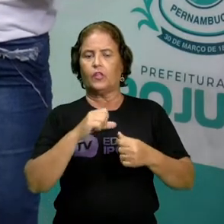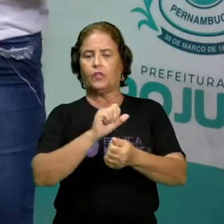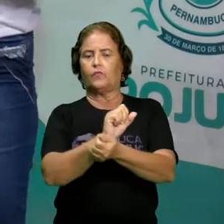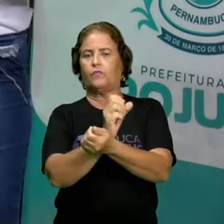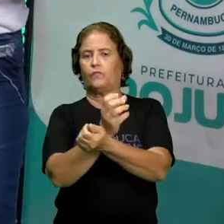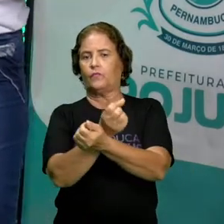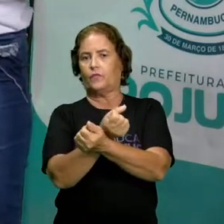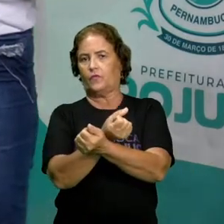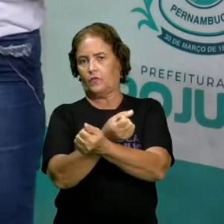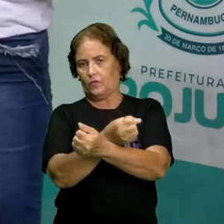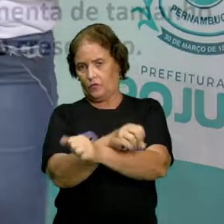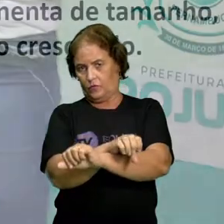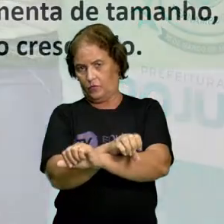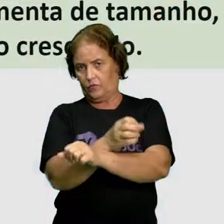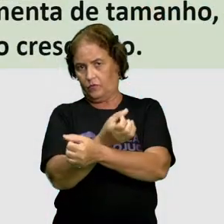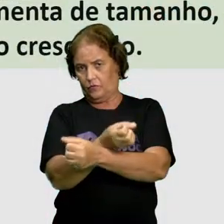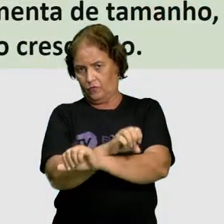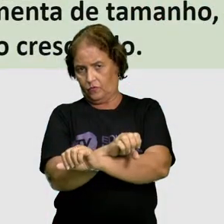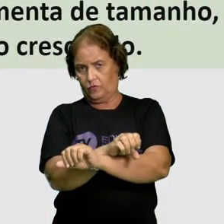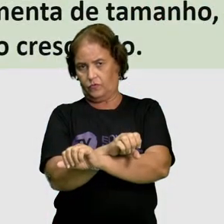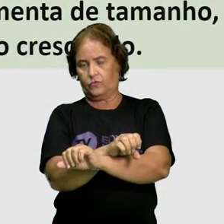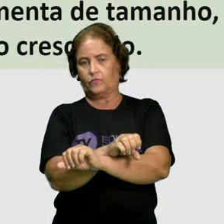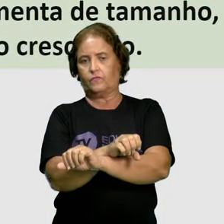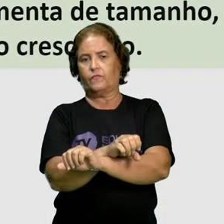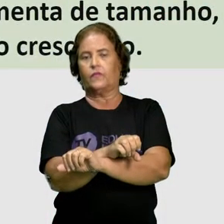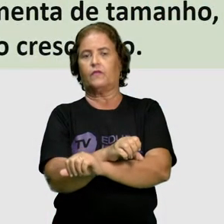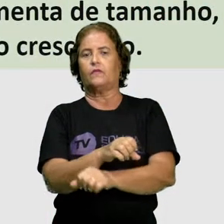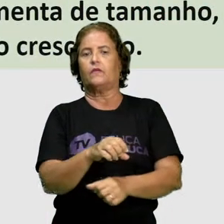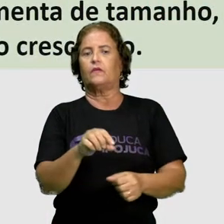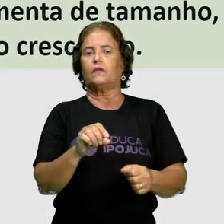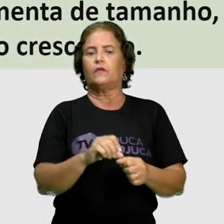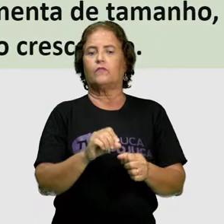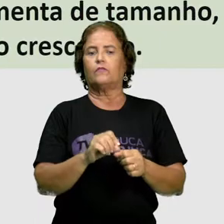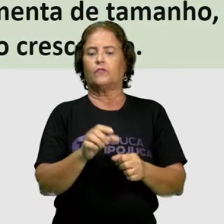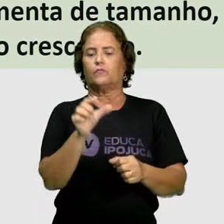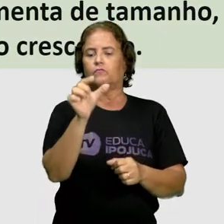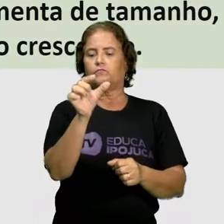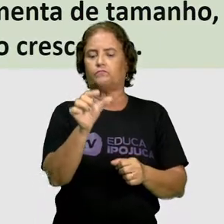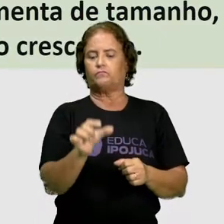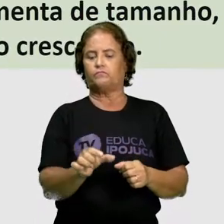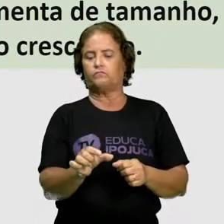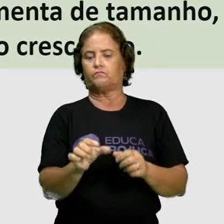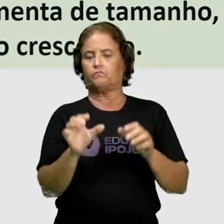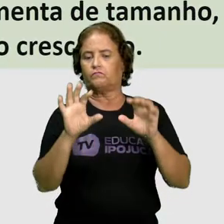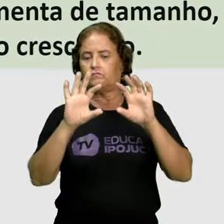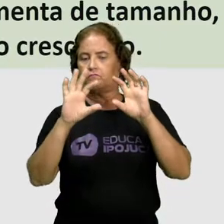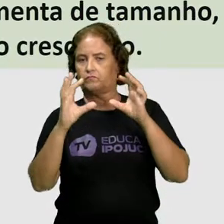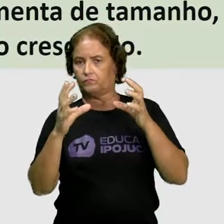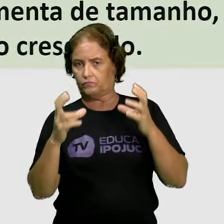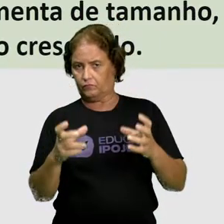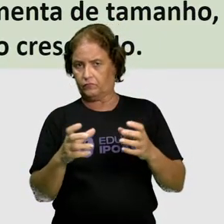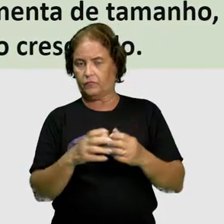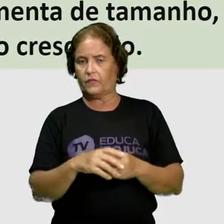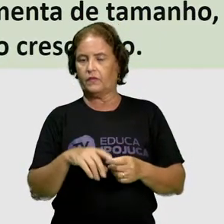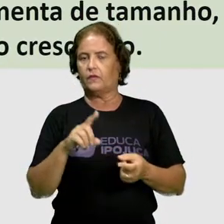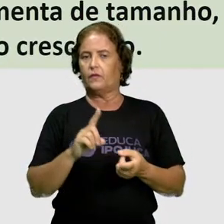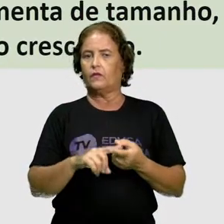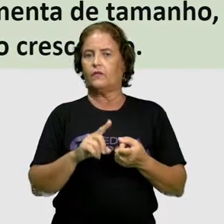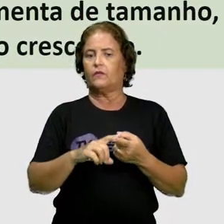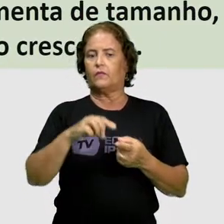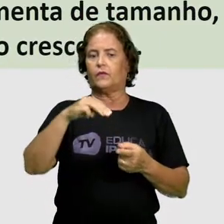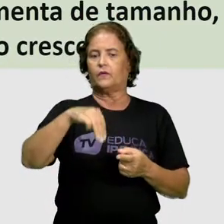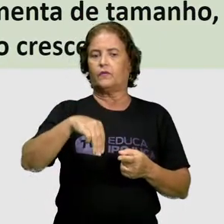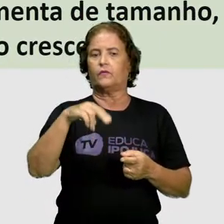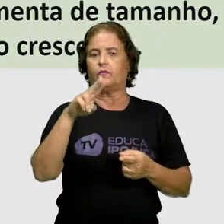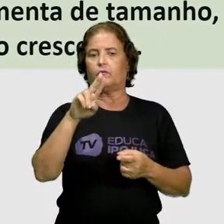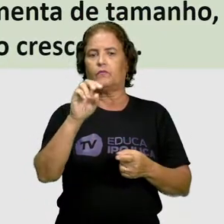né, que formam o esqueleto. E também por um conjunto de músculos que são ligados aos ossos e que